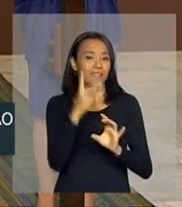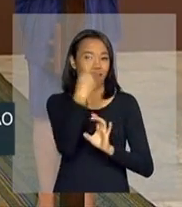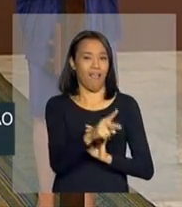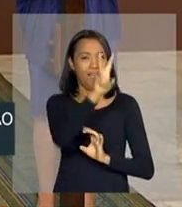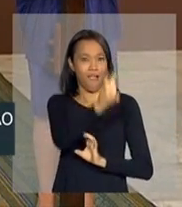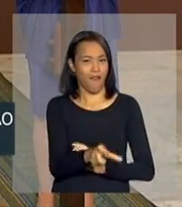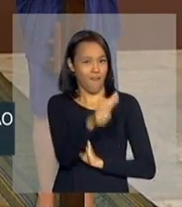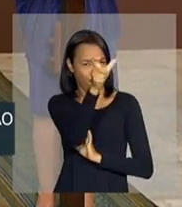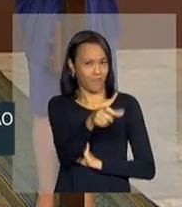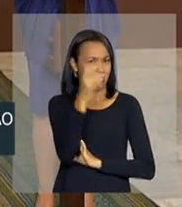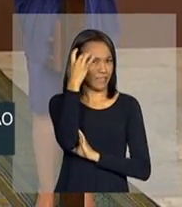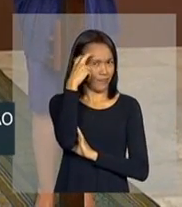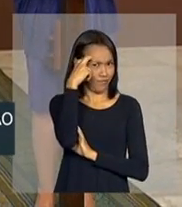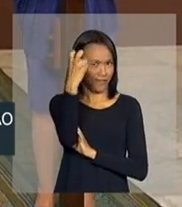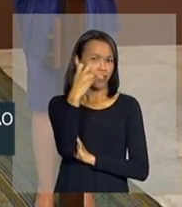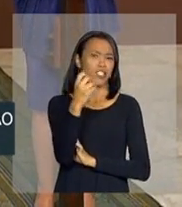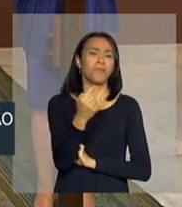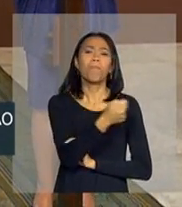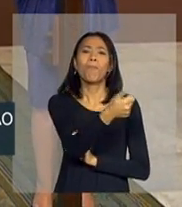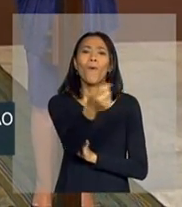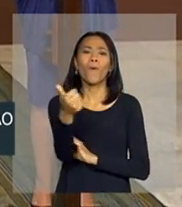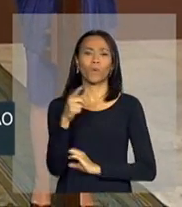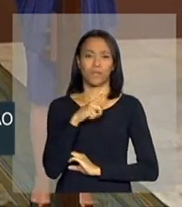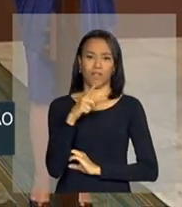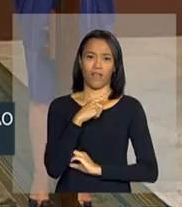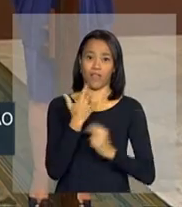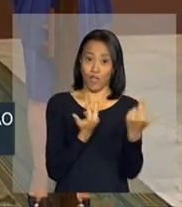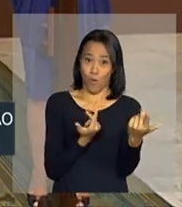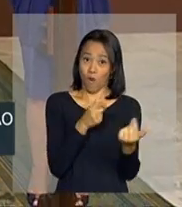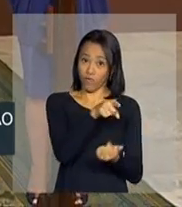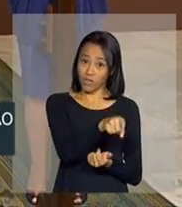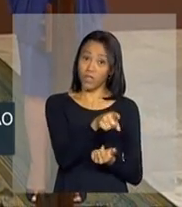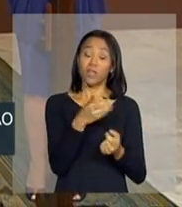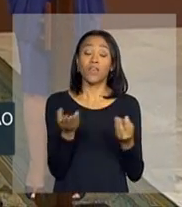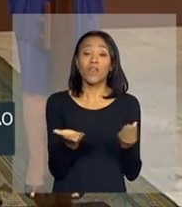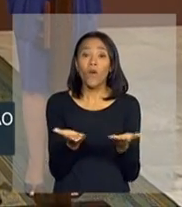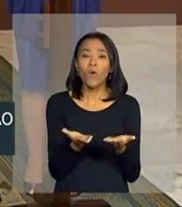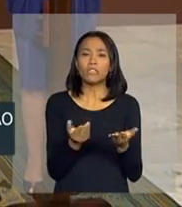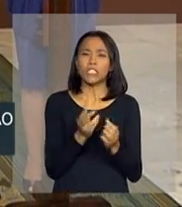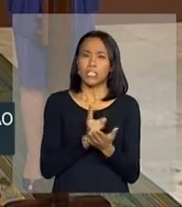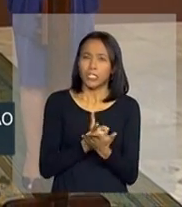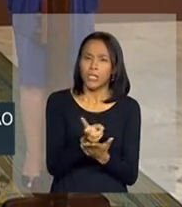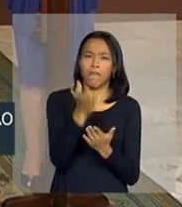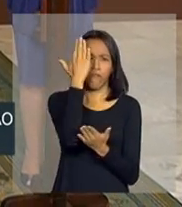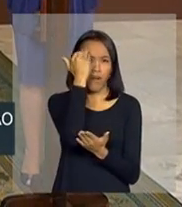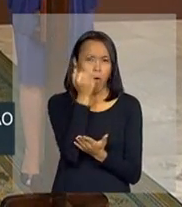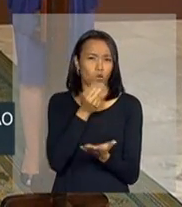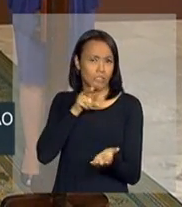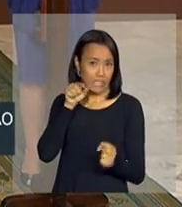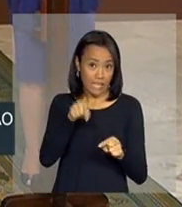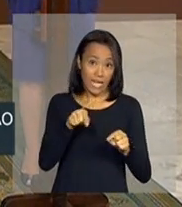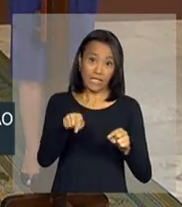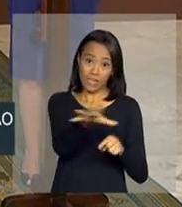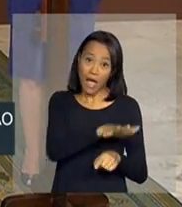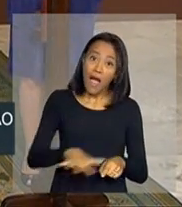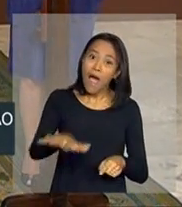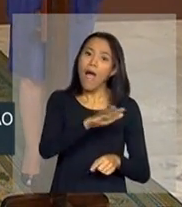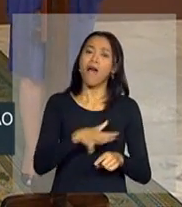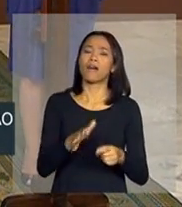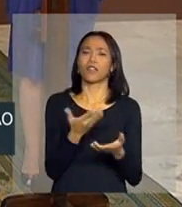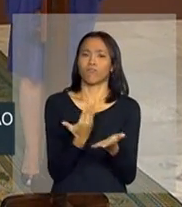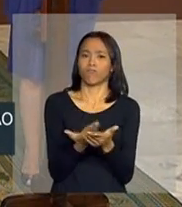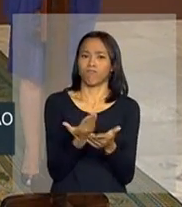grandes artistas têm, que se consolidam numa área, ficam famosas nessa área e